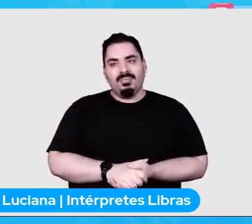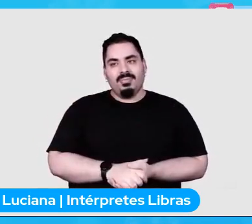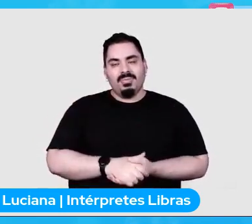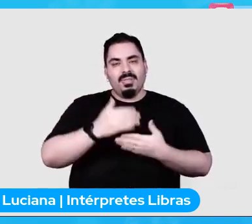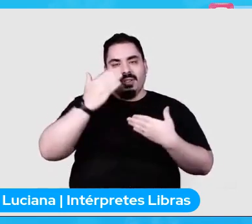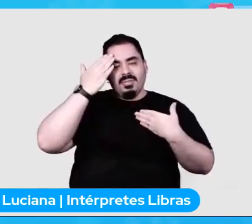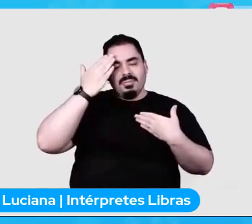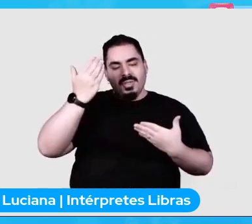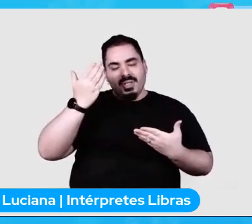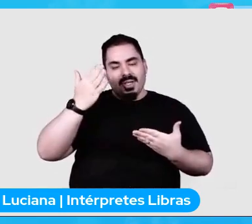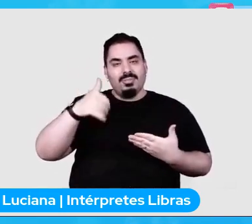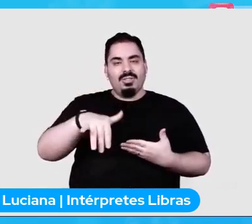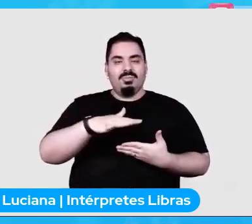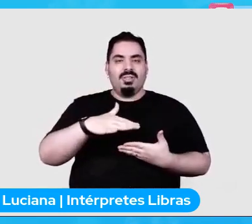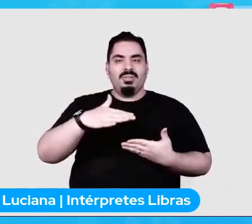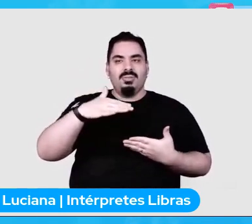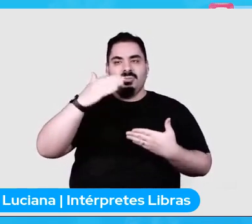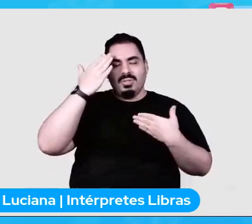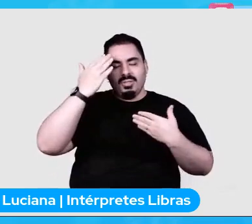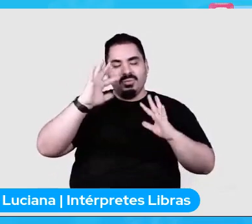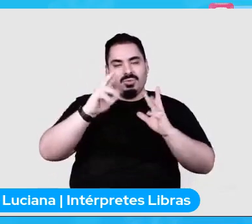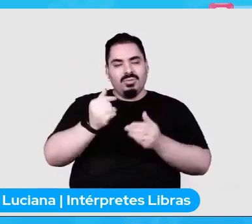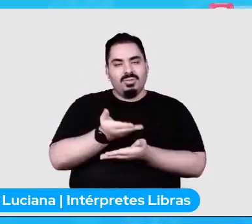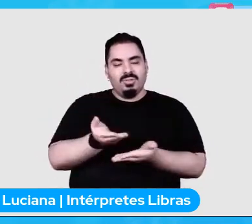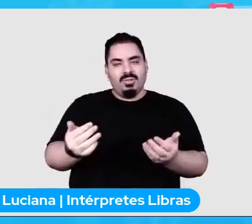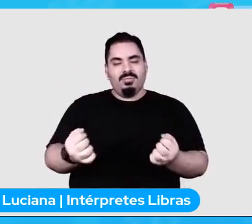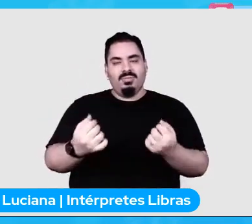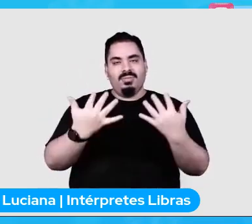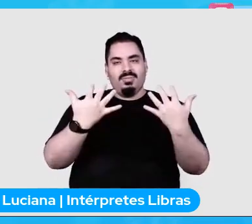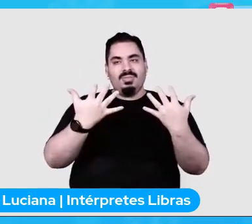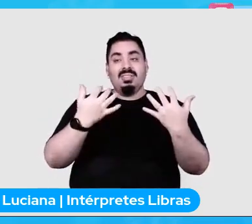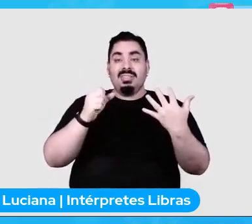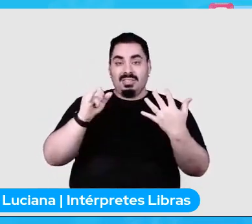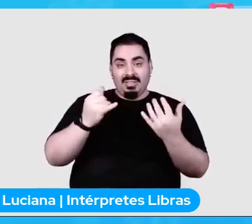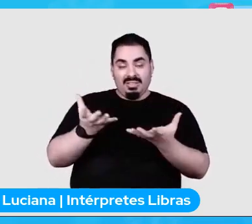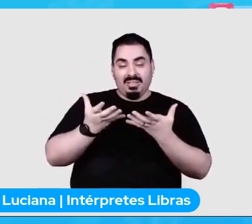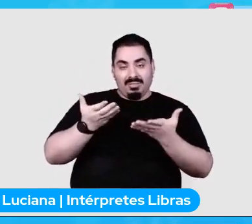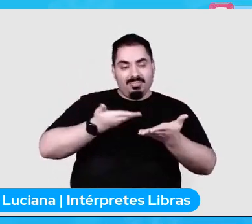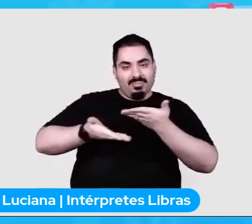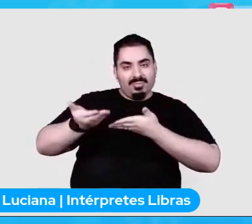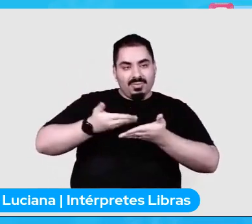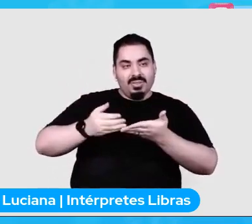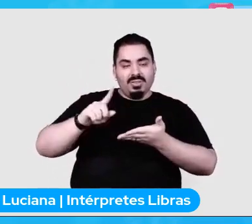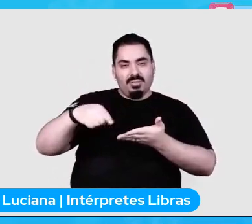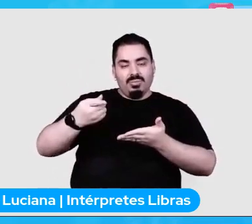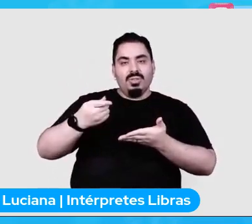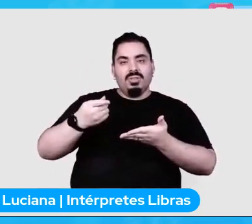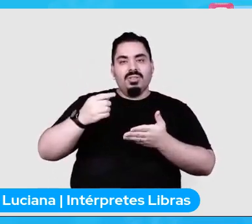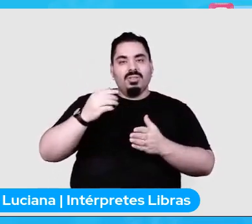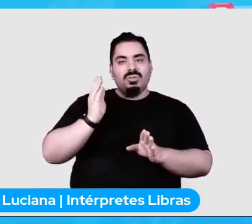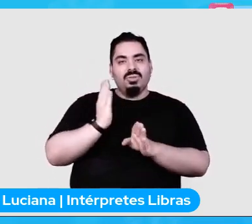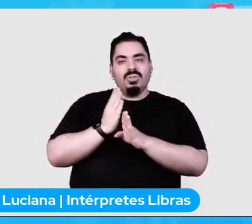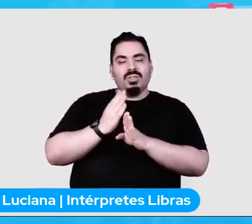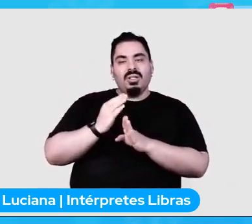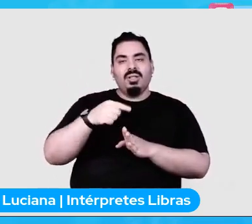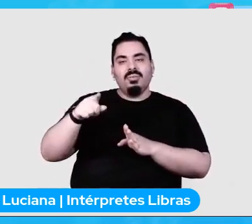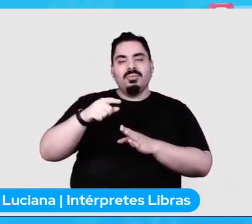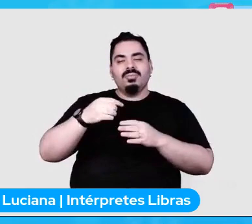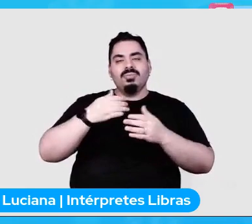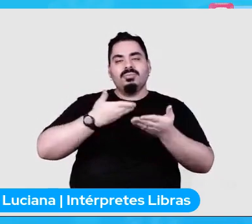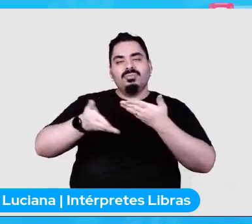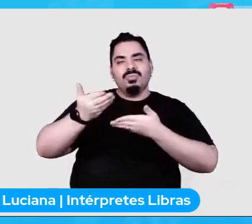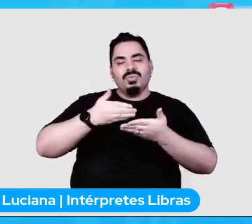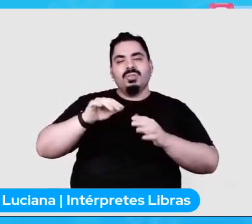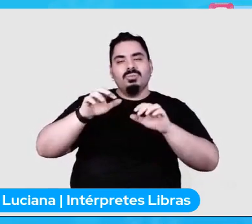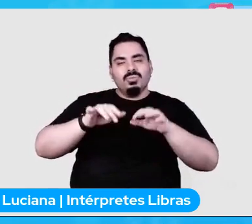obrigadão a todo mundo que está assistindo quem quiser trocar uma ideia eu vou estar no Discord daqui a pouco então só pingar por lá a gente qualquer coisa abre